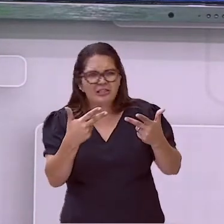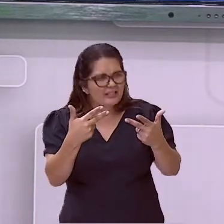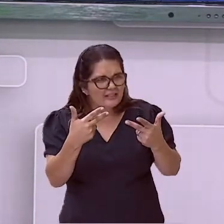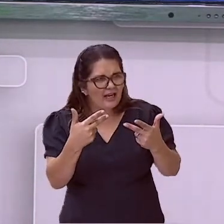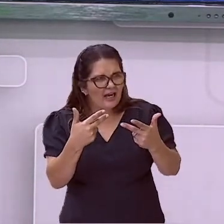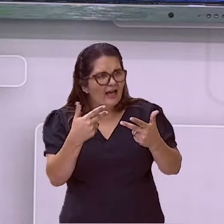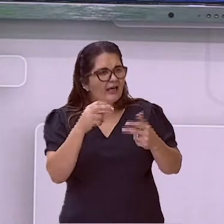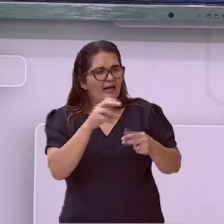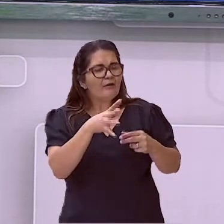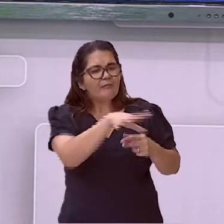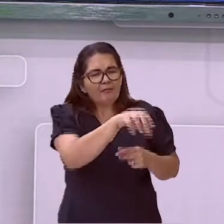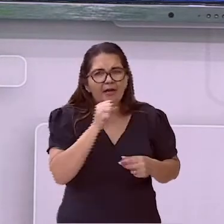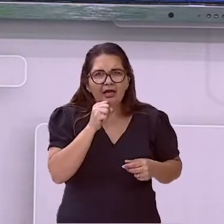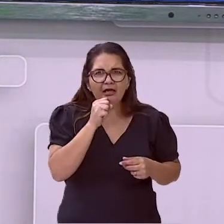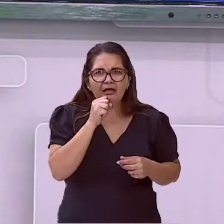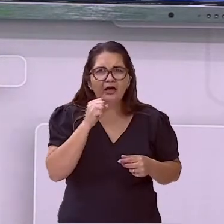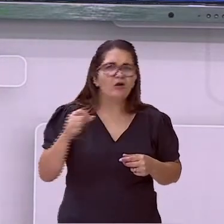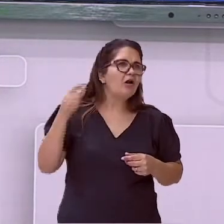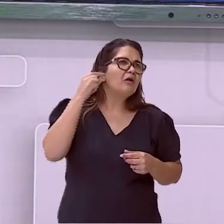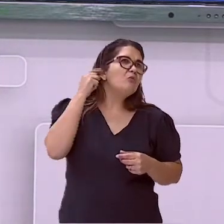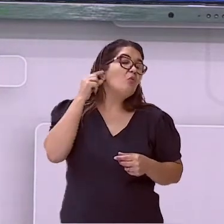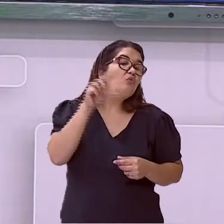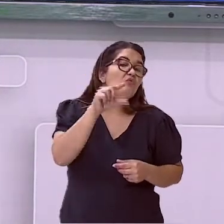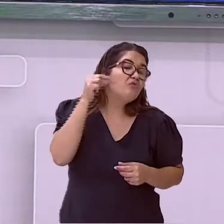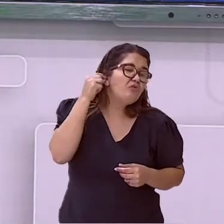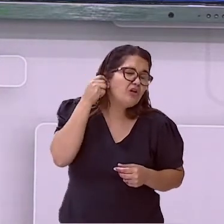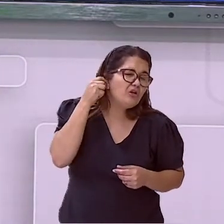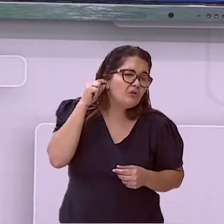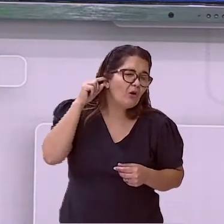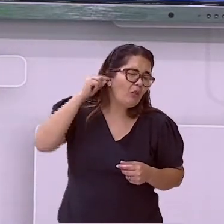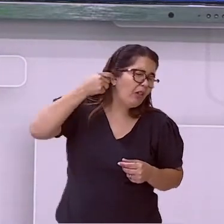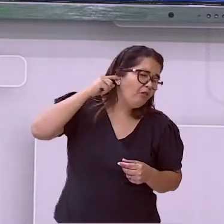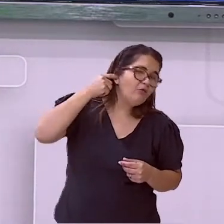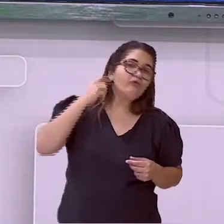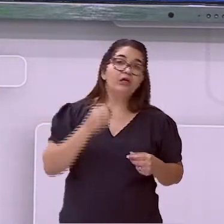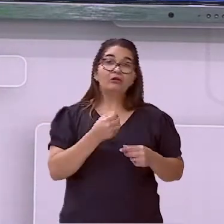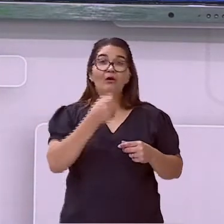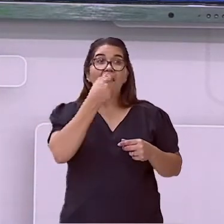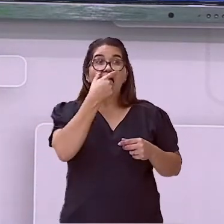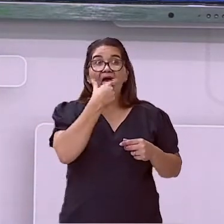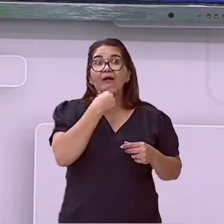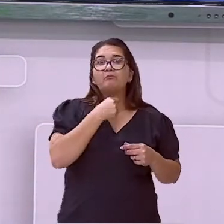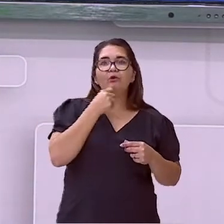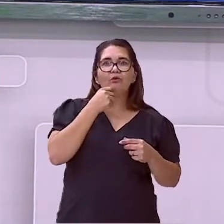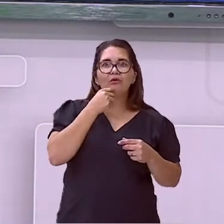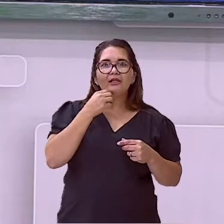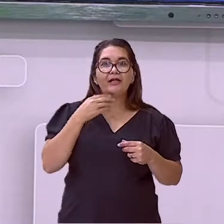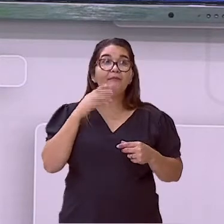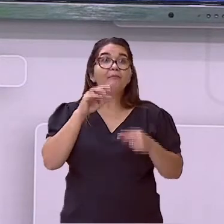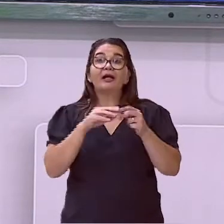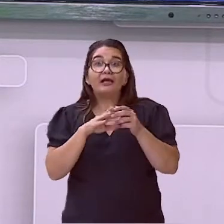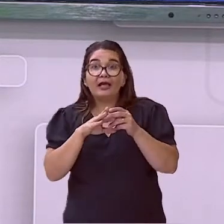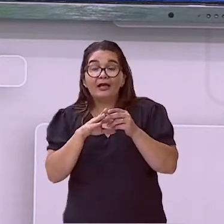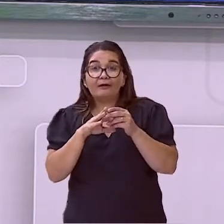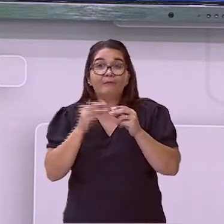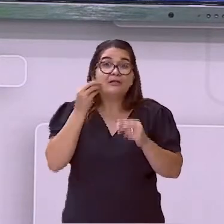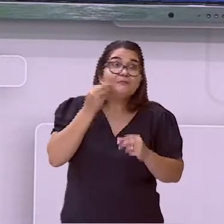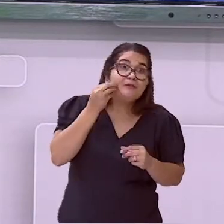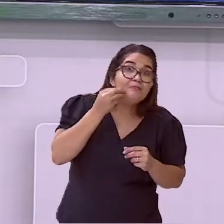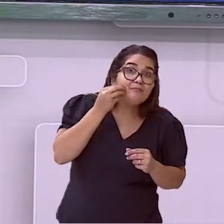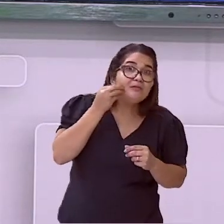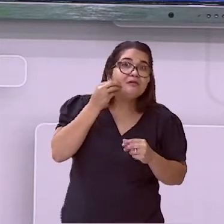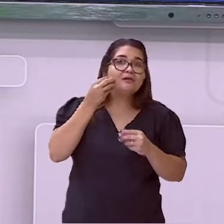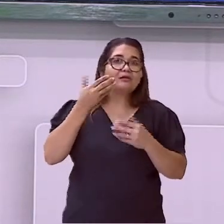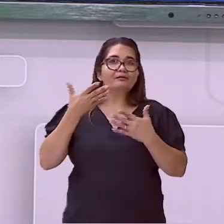boca que não era para colocar. Então, a gente tem que ter muito cuidado neste período aqui, por causa desta curiosidade.